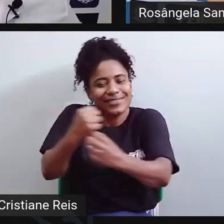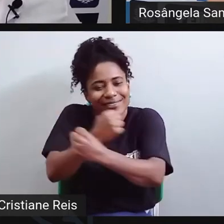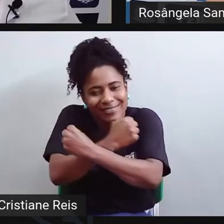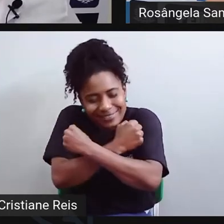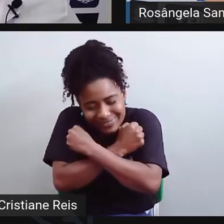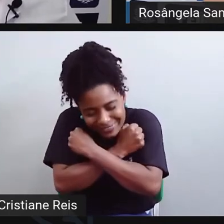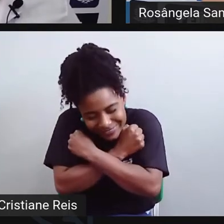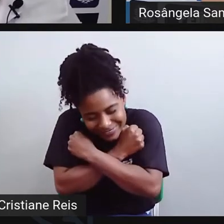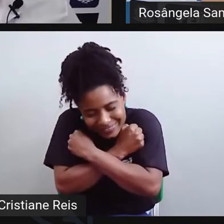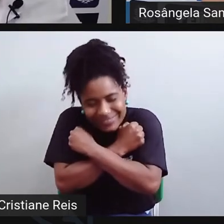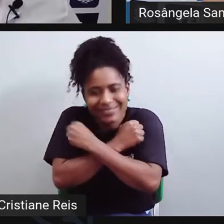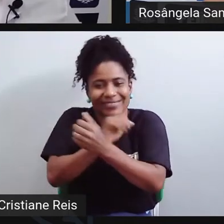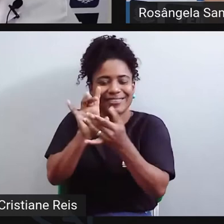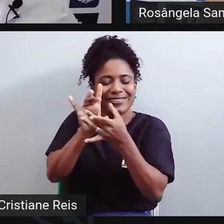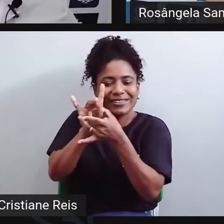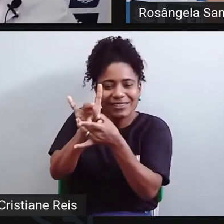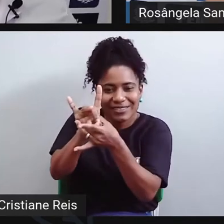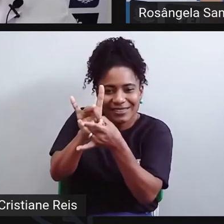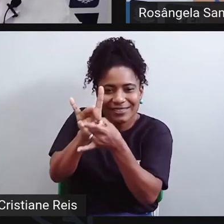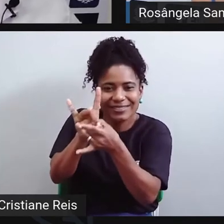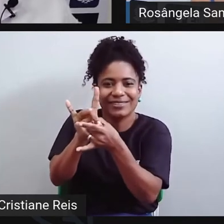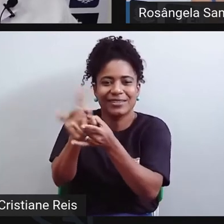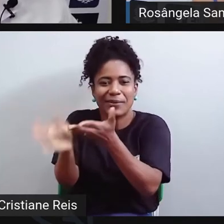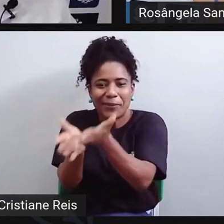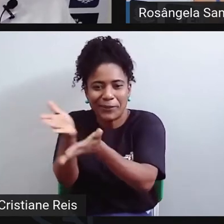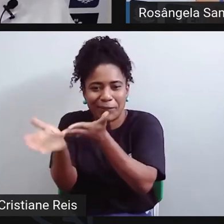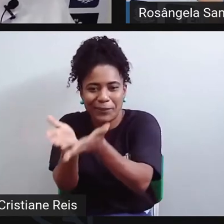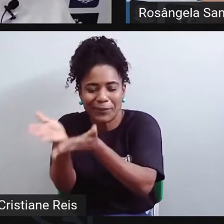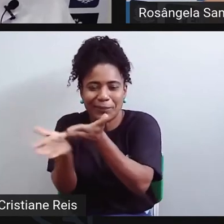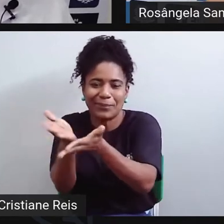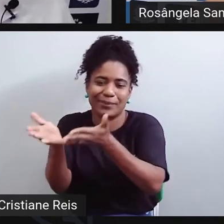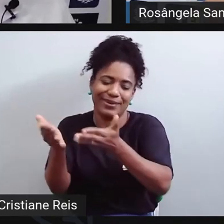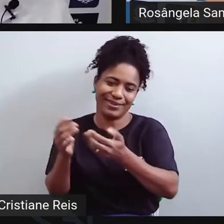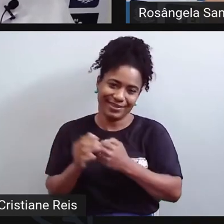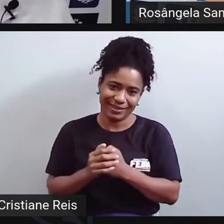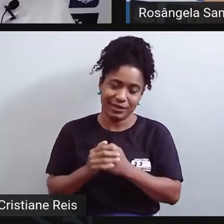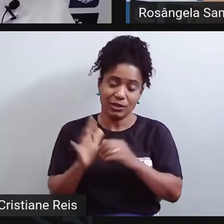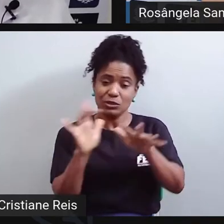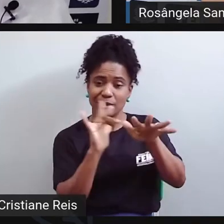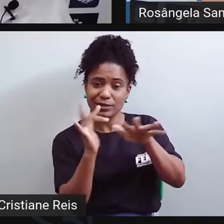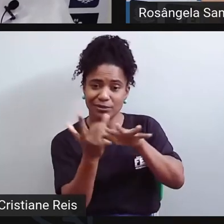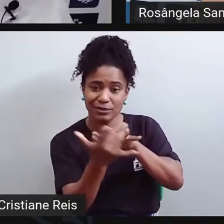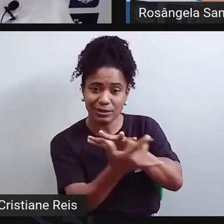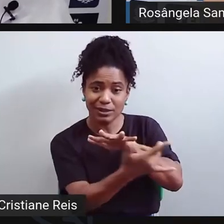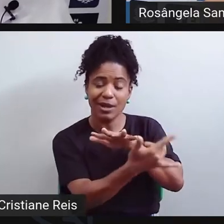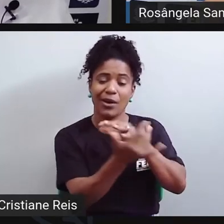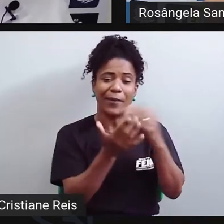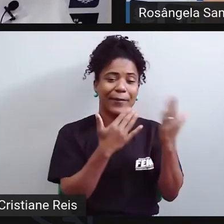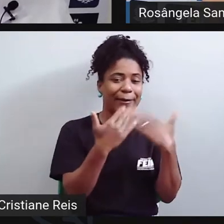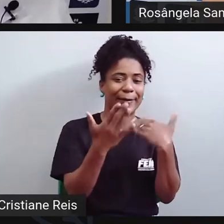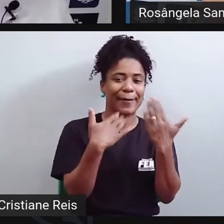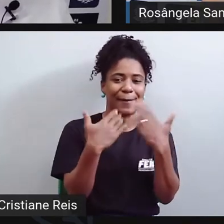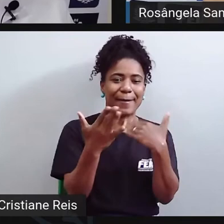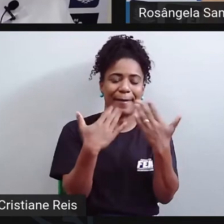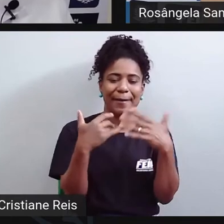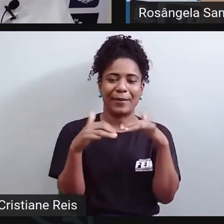perto, acolher, não só nas redes sociais, não só em uma